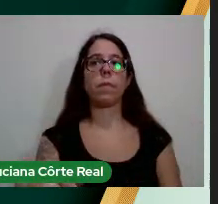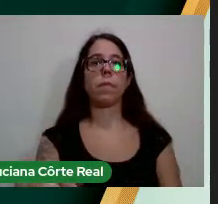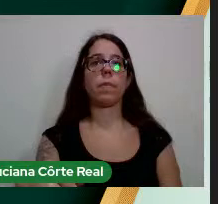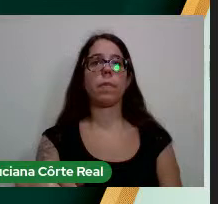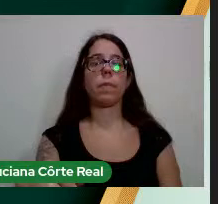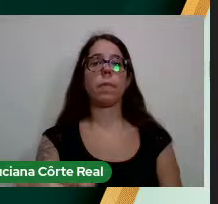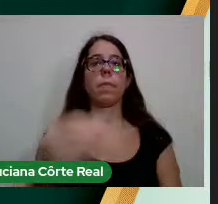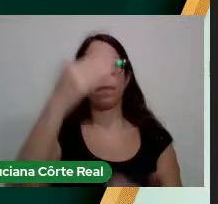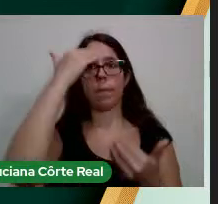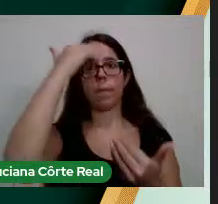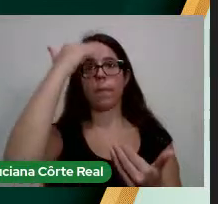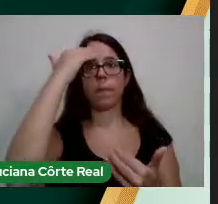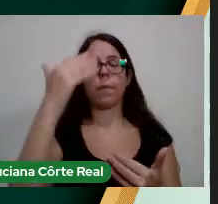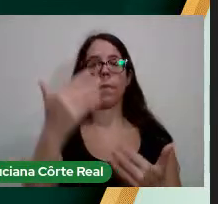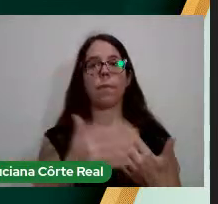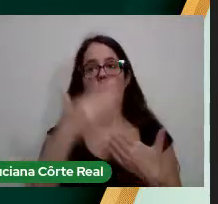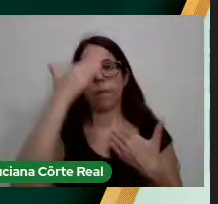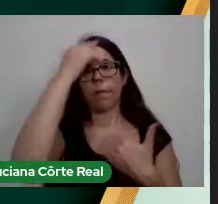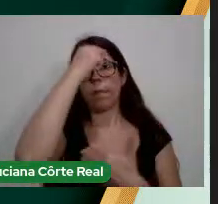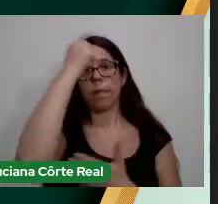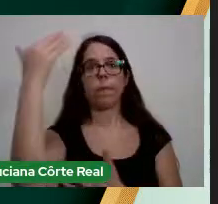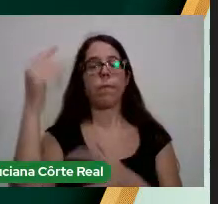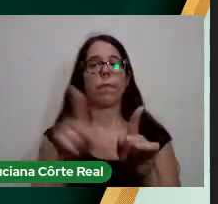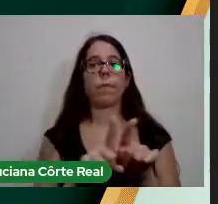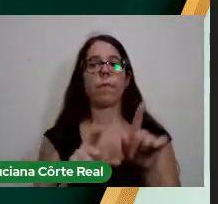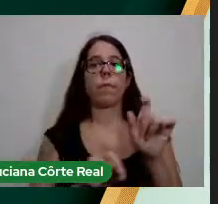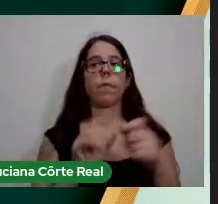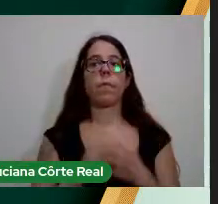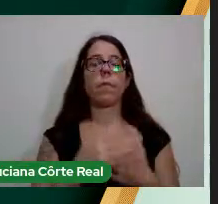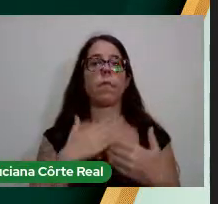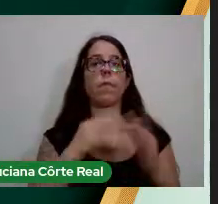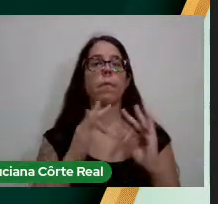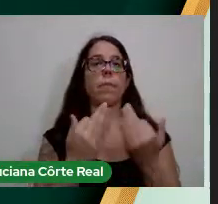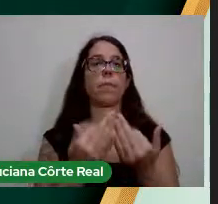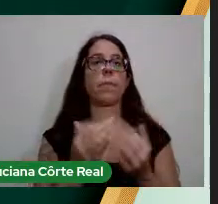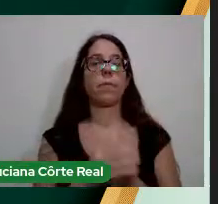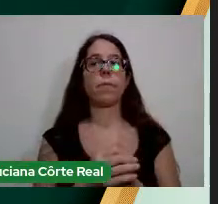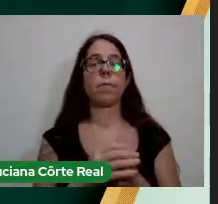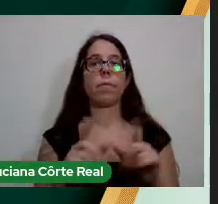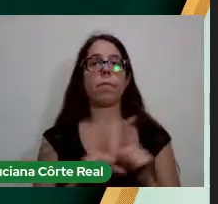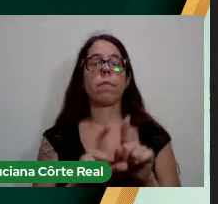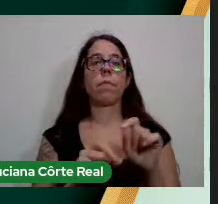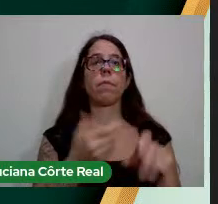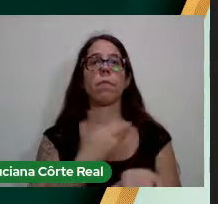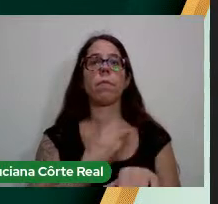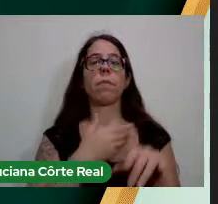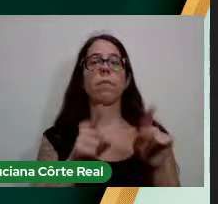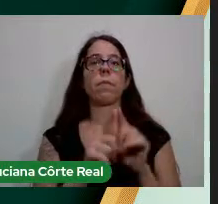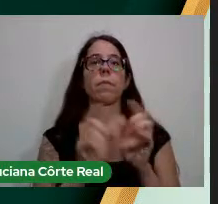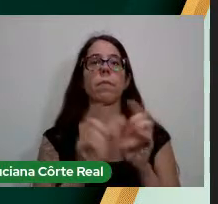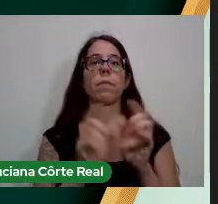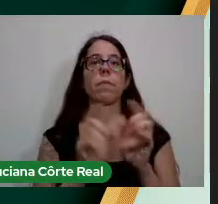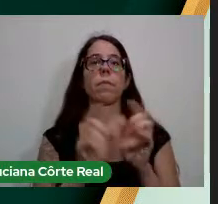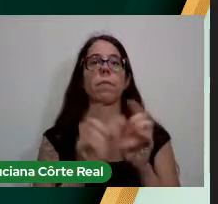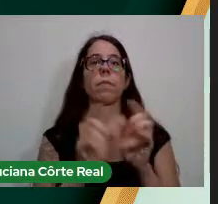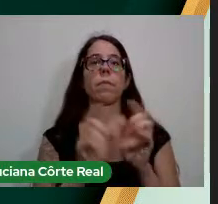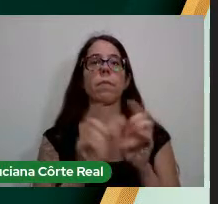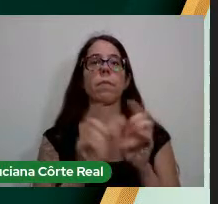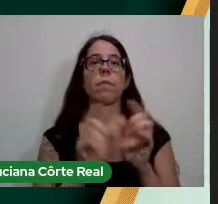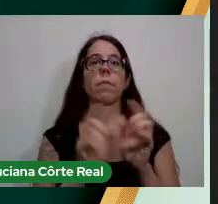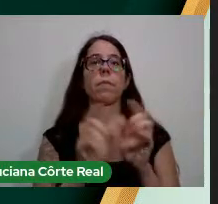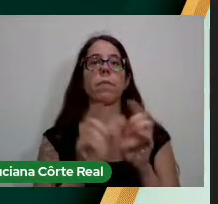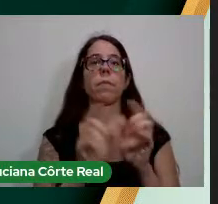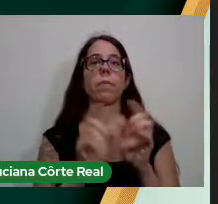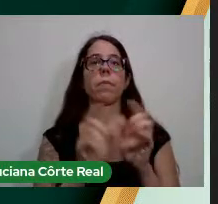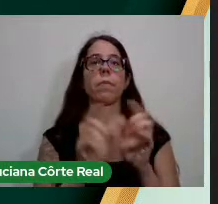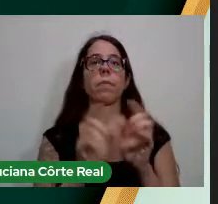Agradeço a Unipampa Agradeço a minha família Aos amigos e aos colegas Por fazerem parte Desta conquista